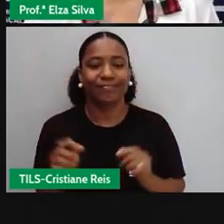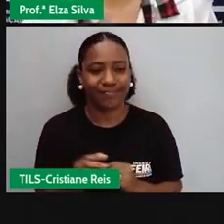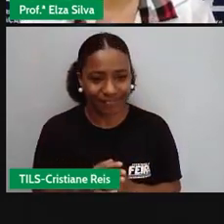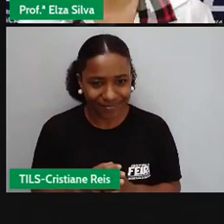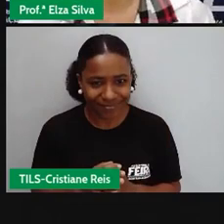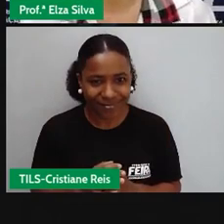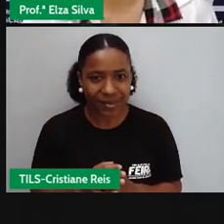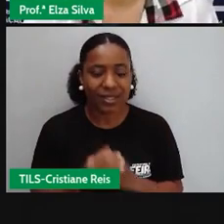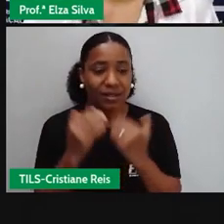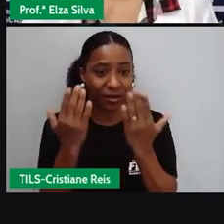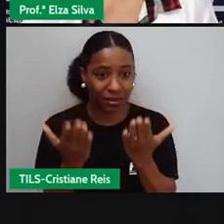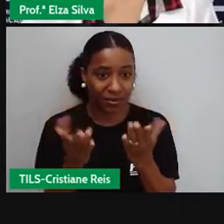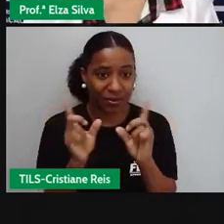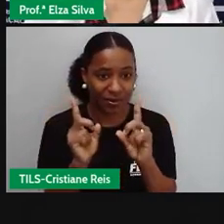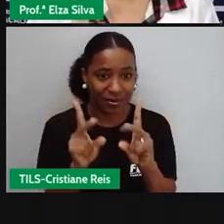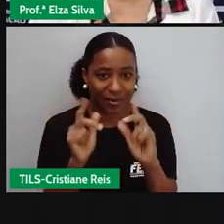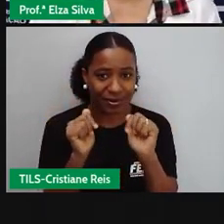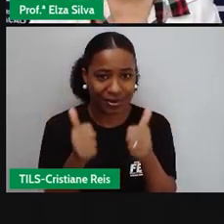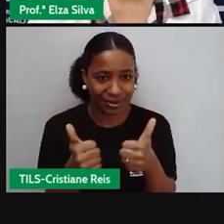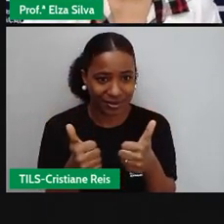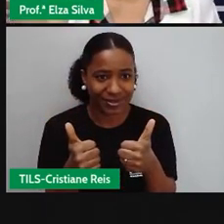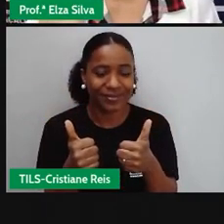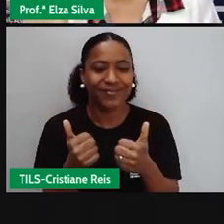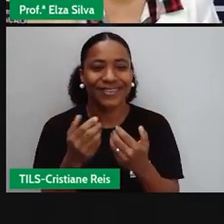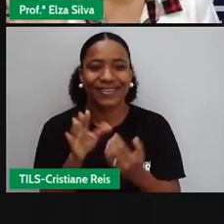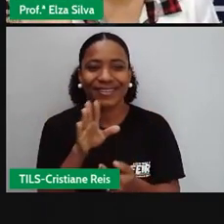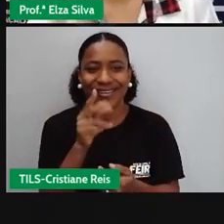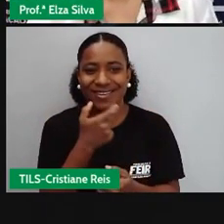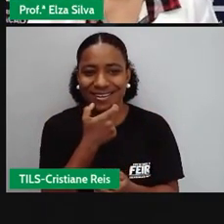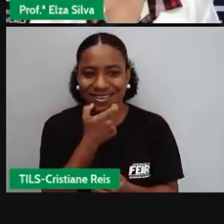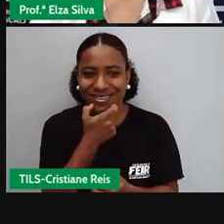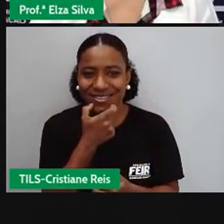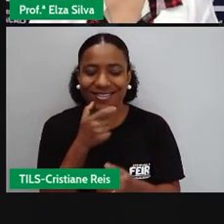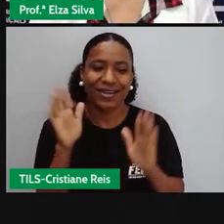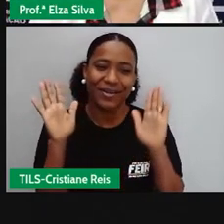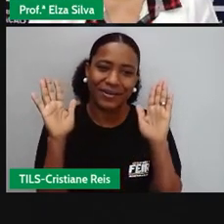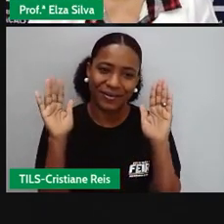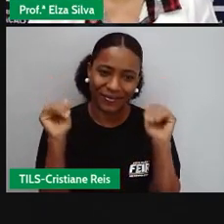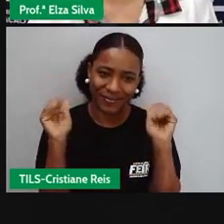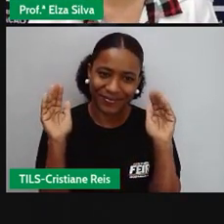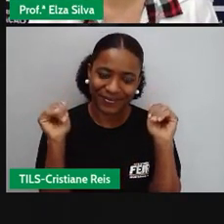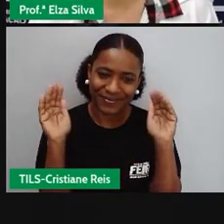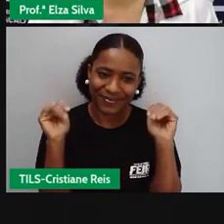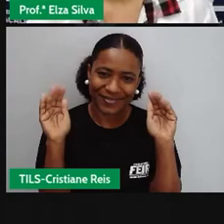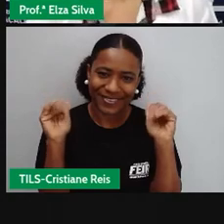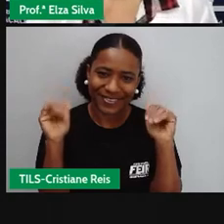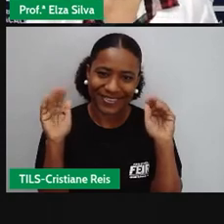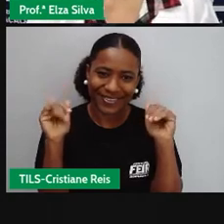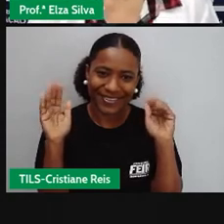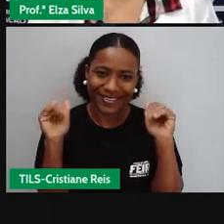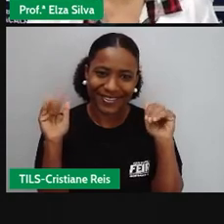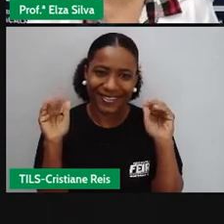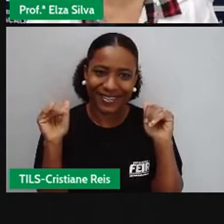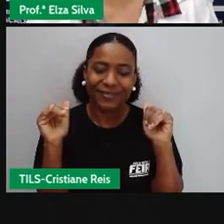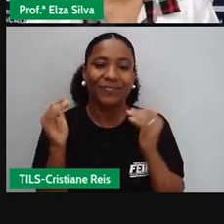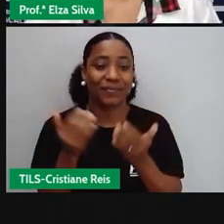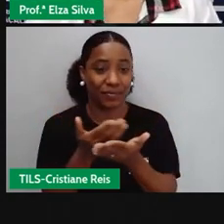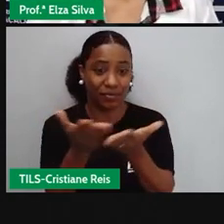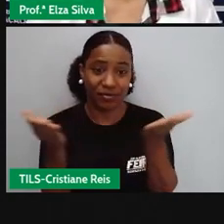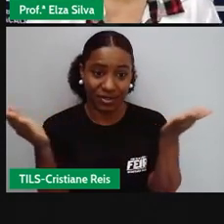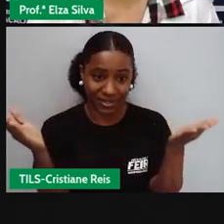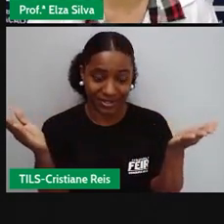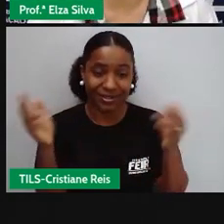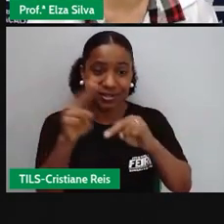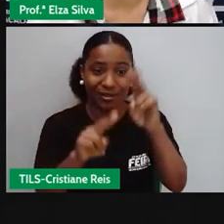Ok, estudantes. Stay home. Bye, bye. See you next class. Feliz São João